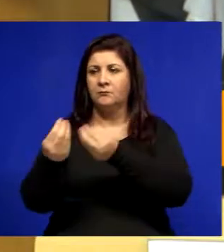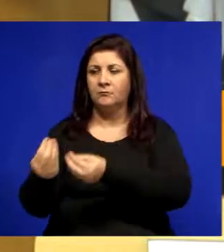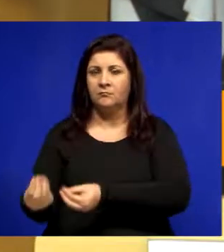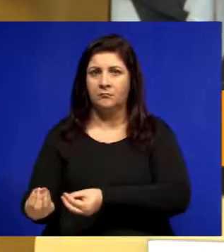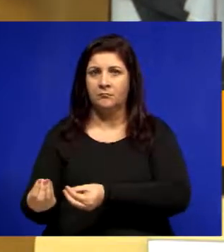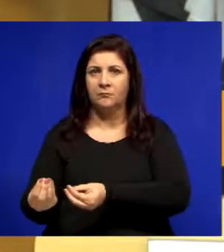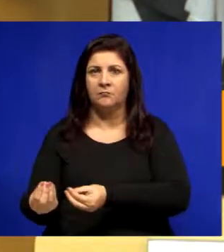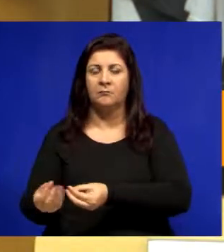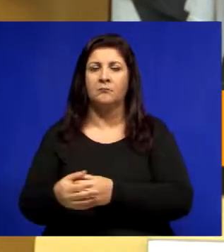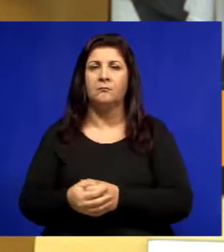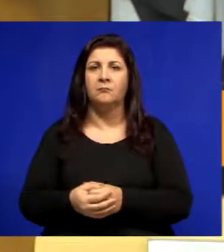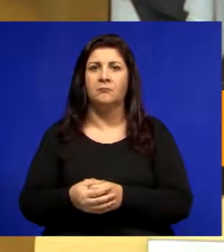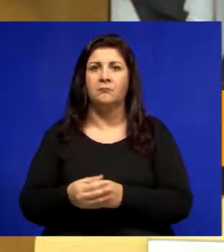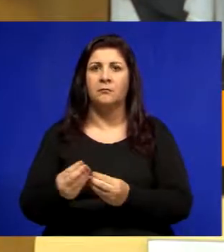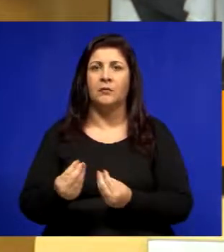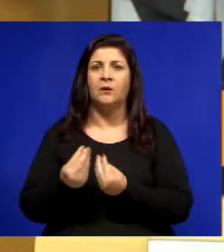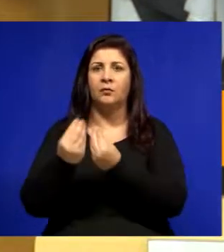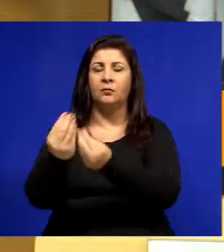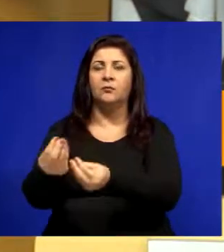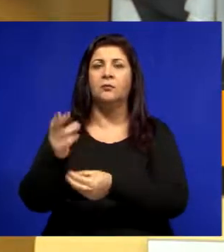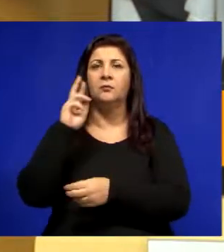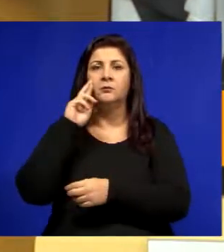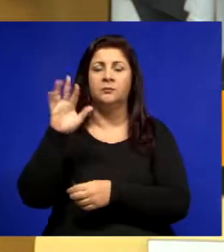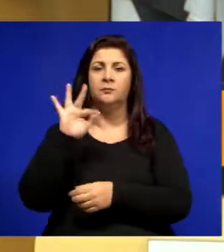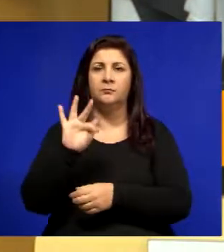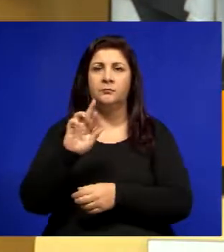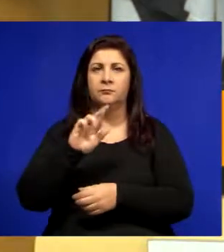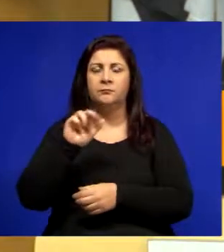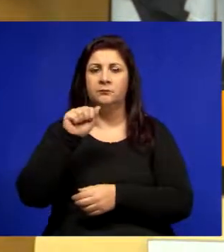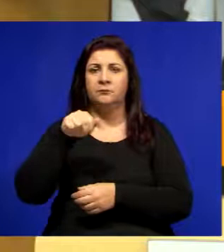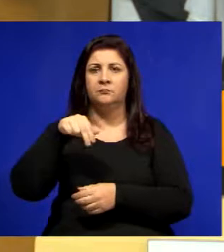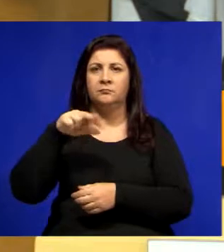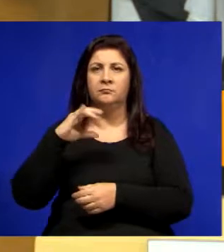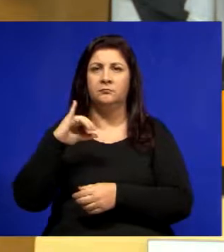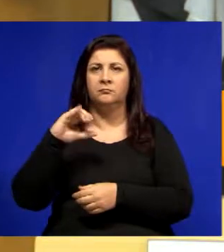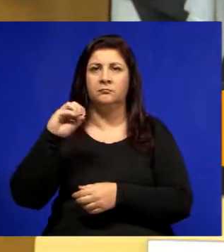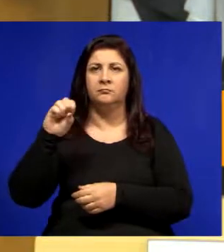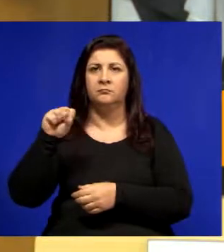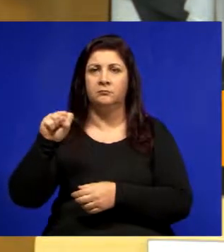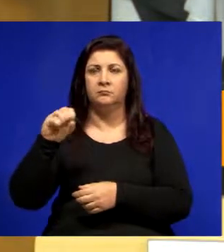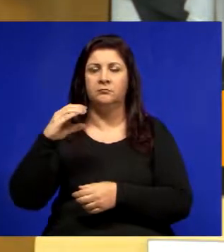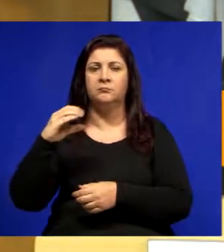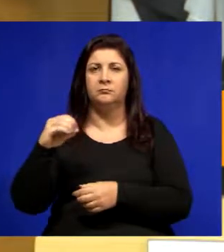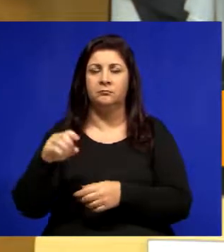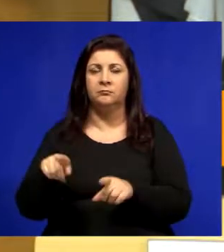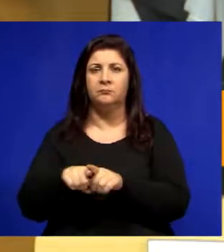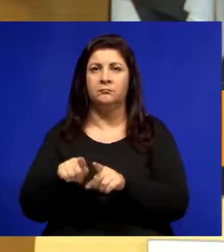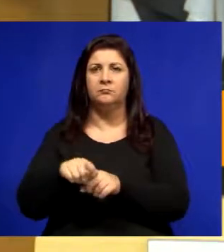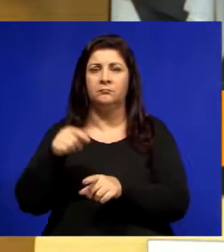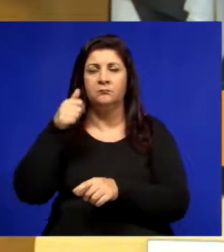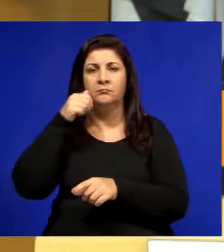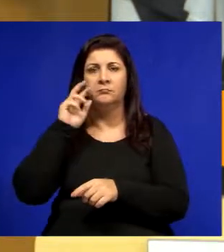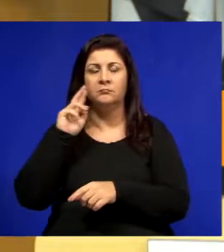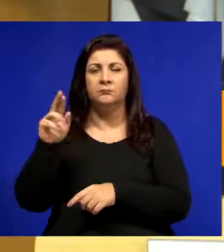e doá-la ao Sr. João Francisco de Toledo e Sra. Maria Lúcia Rodrigues Teixeira Toledo